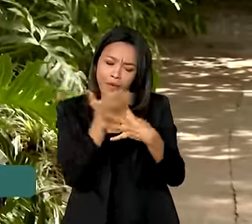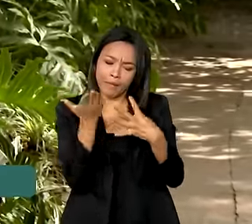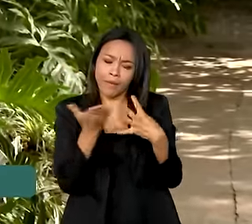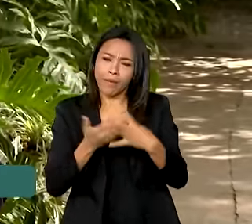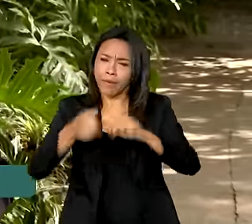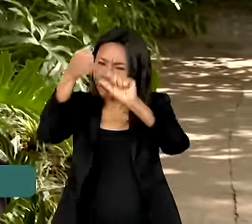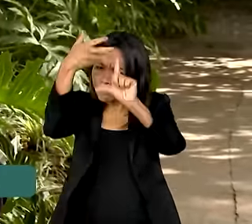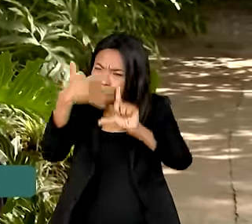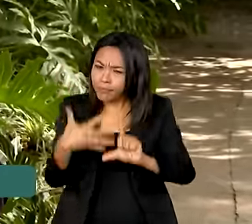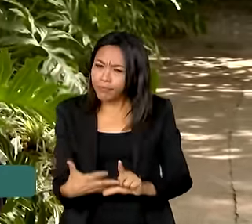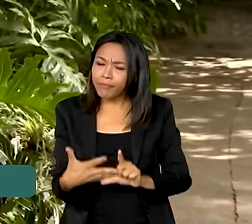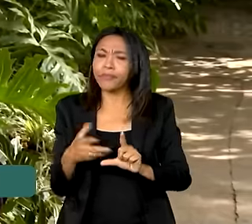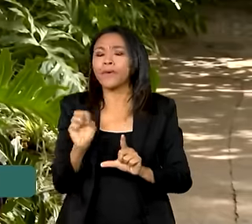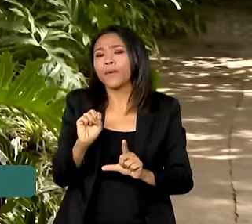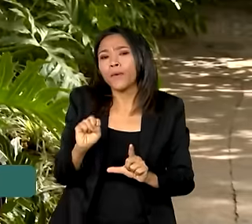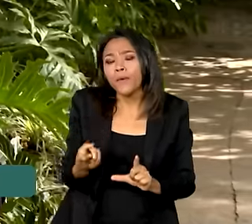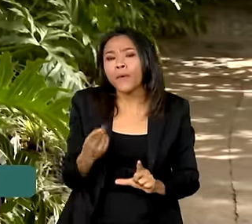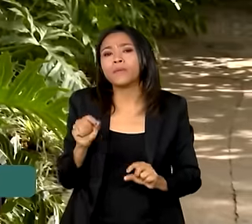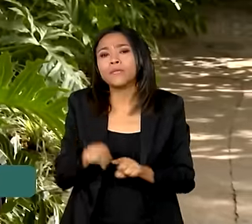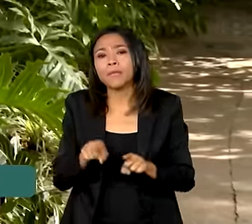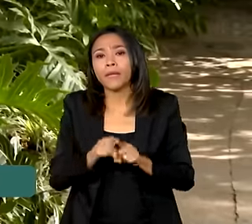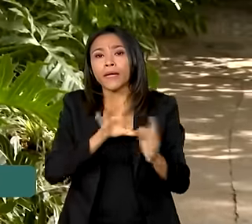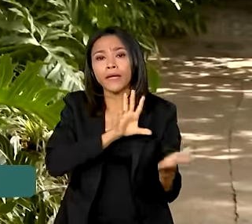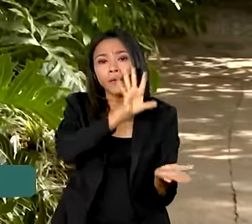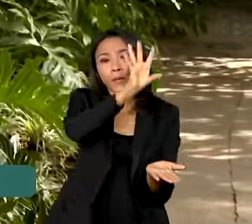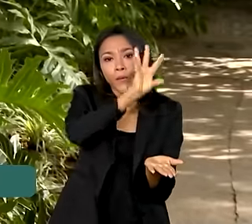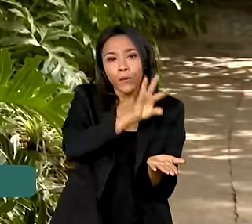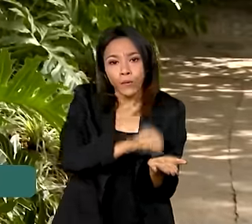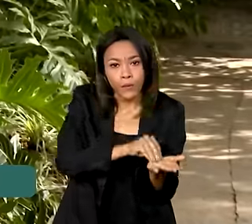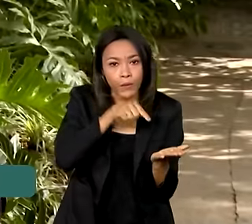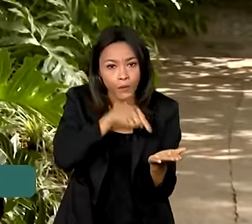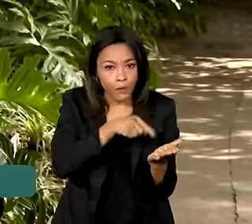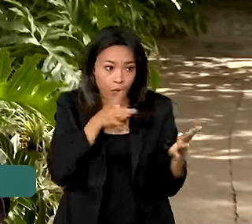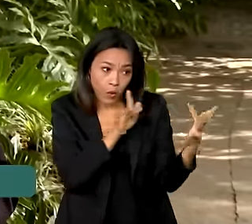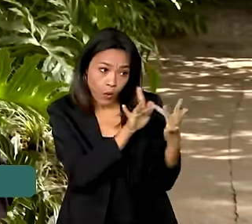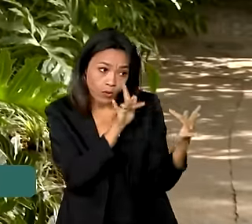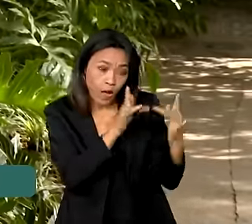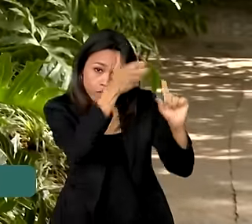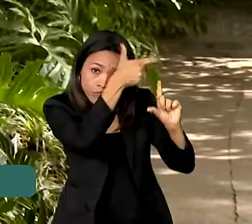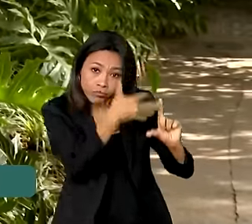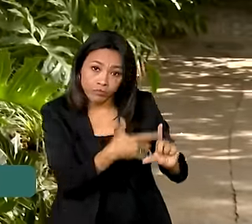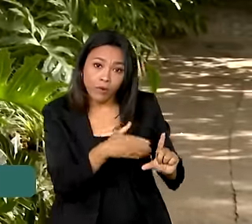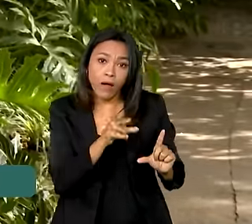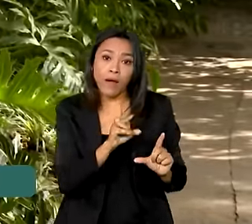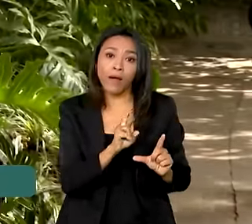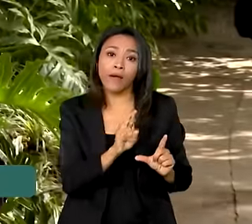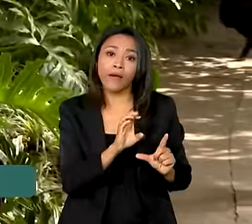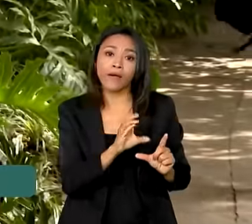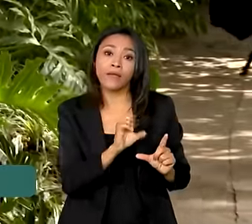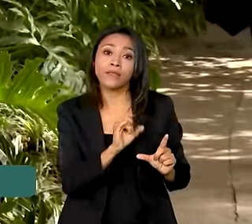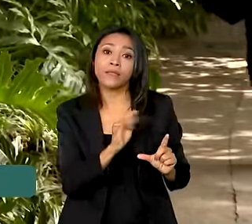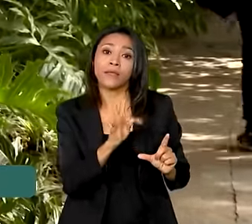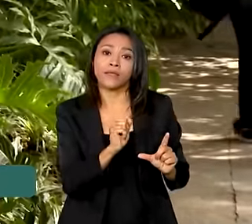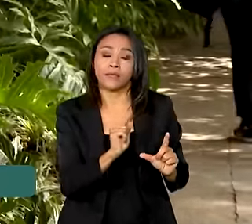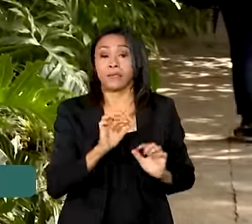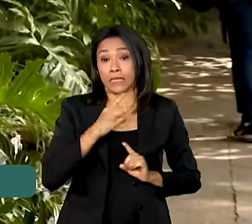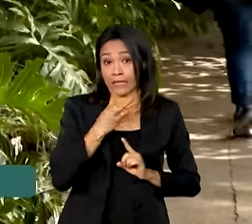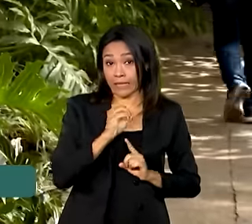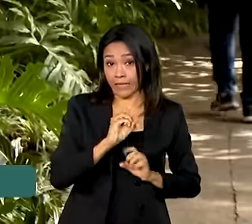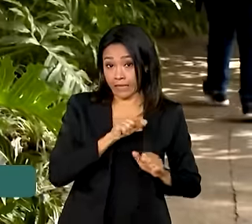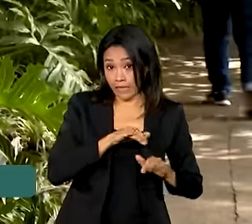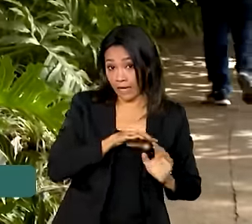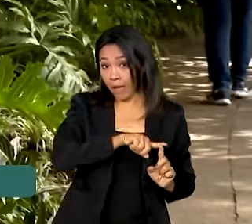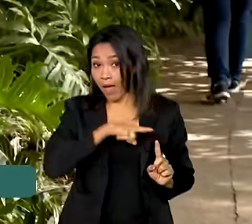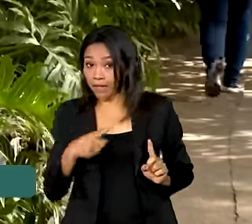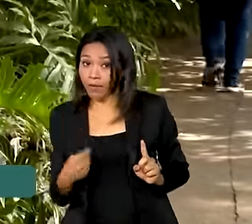ou no Centro Virtual de Atendimento da Receita, no serviço Parcelamento Simples Nacional. De 30 de setembro a 4 de